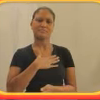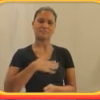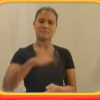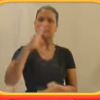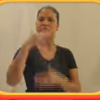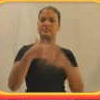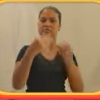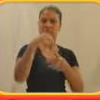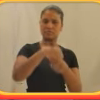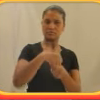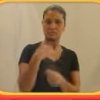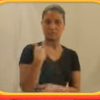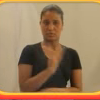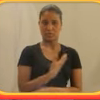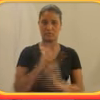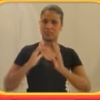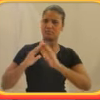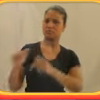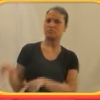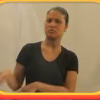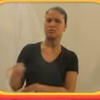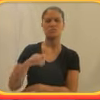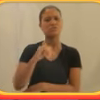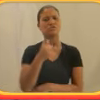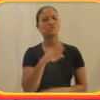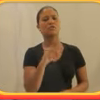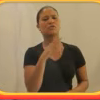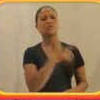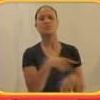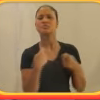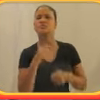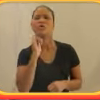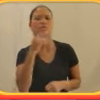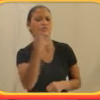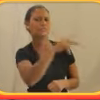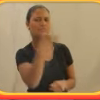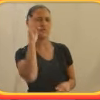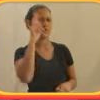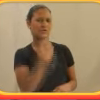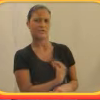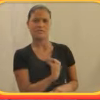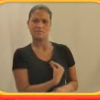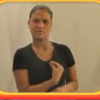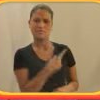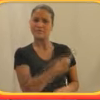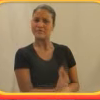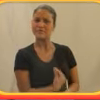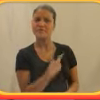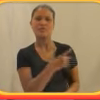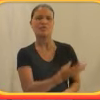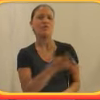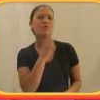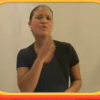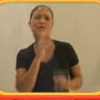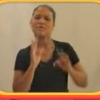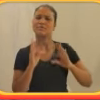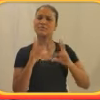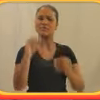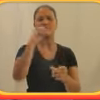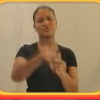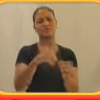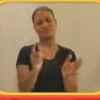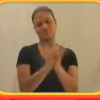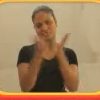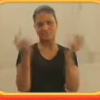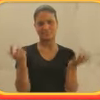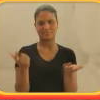meu. Na verdade, isso foi uma demanda muito mais externa, dos meus amigos, que pediam, Jairo, você precisa contar essas histórias que você vive, que você conhece, de